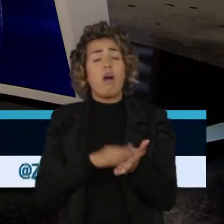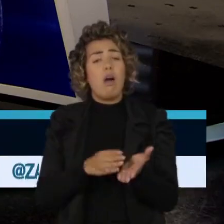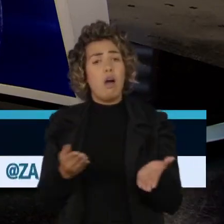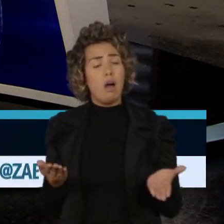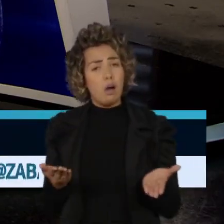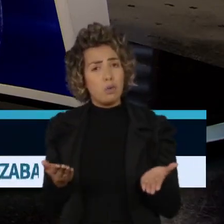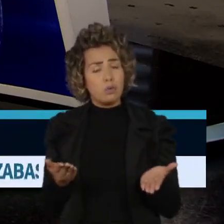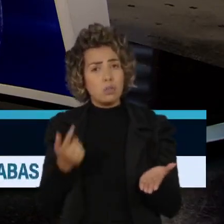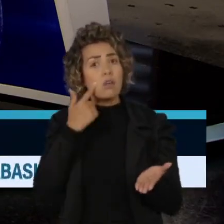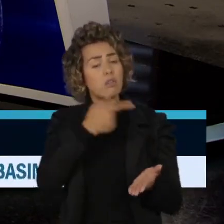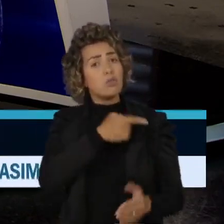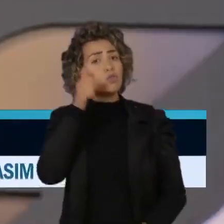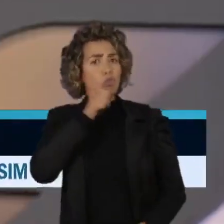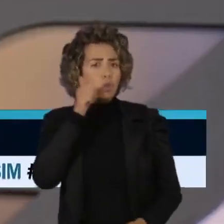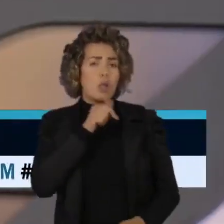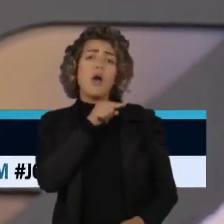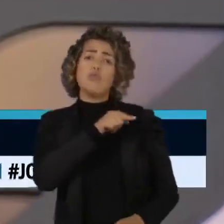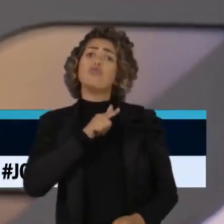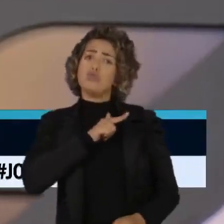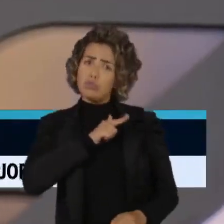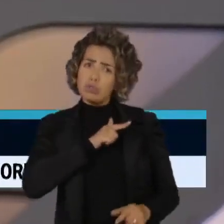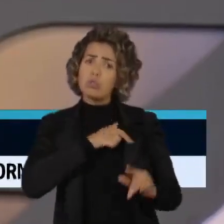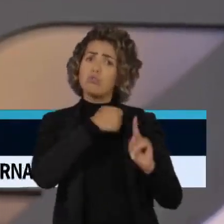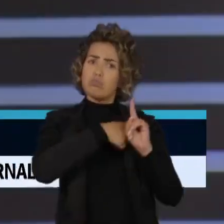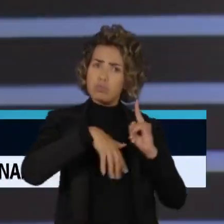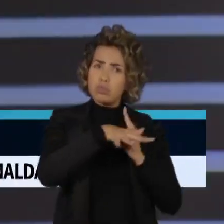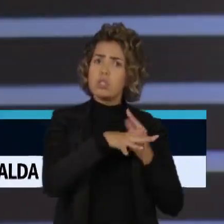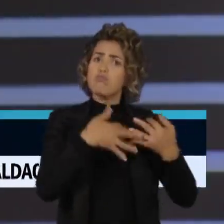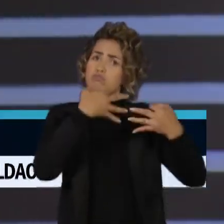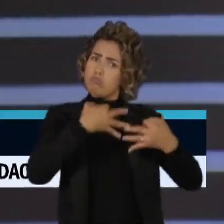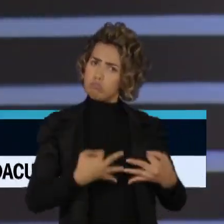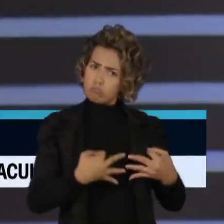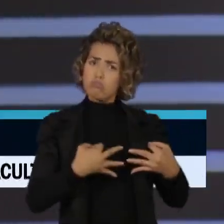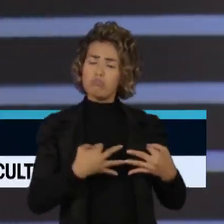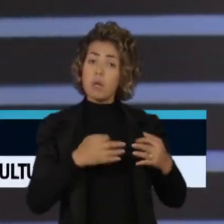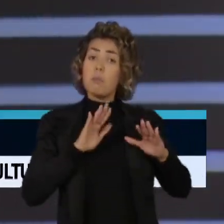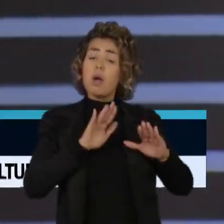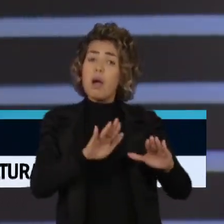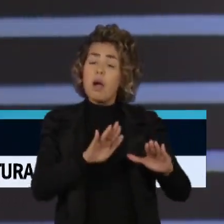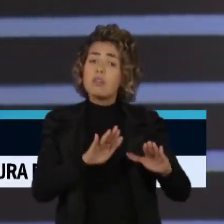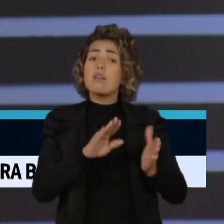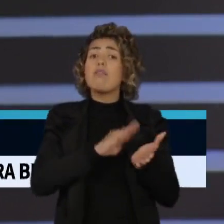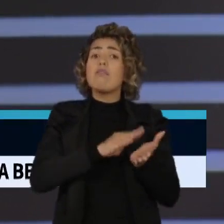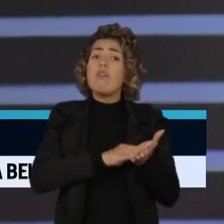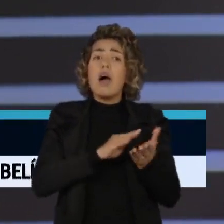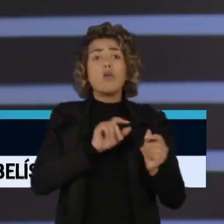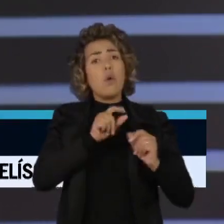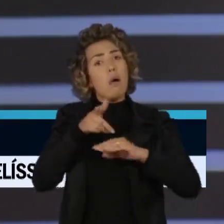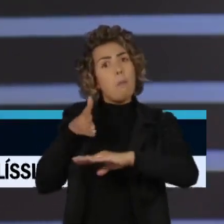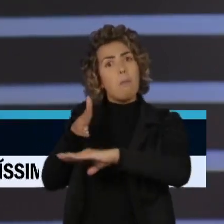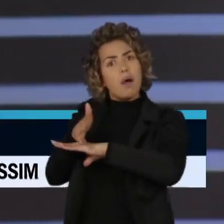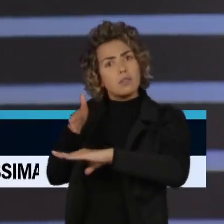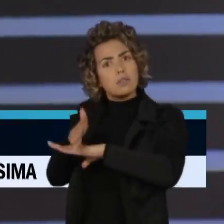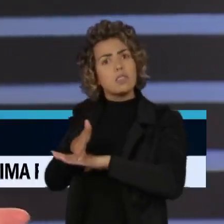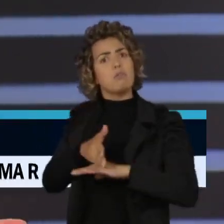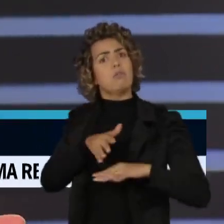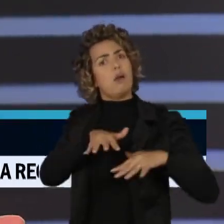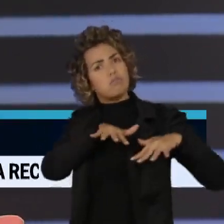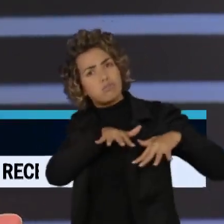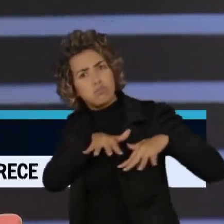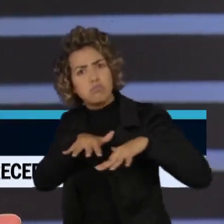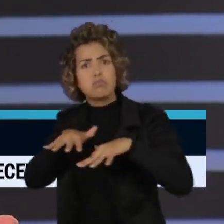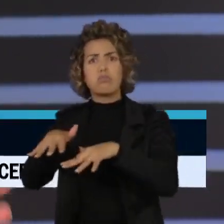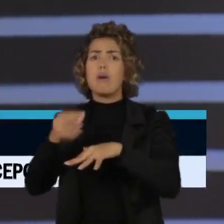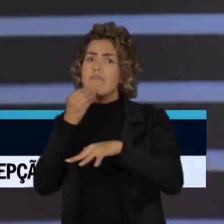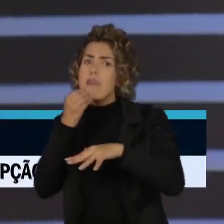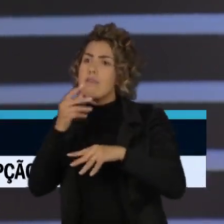sociedade civil no Sudão, tem uma sociedade civil forte, florescente, mas que precisa, na verdade, ter espaço, inclusive, para poder ajudar a